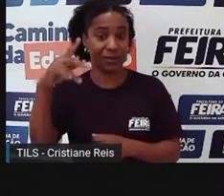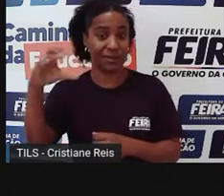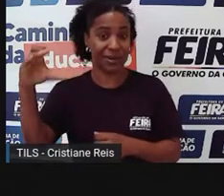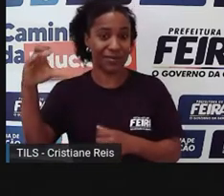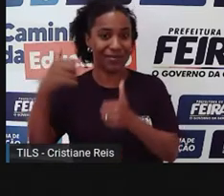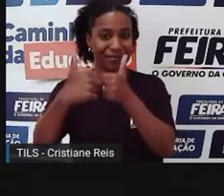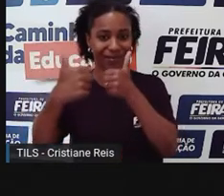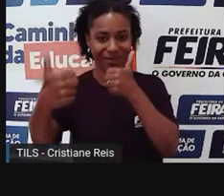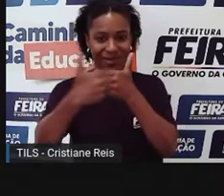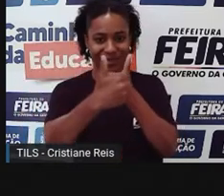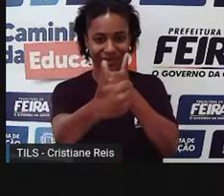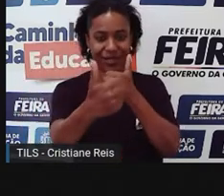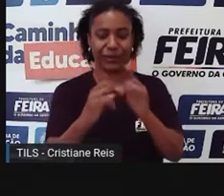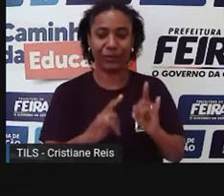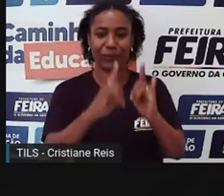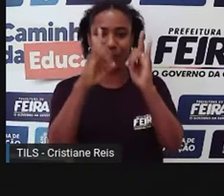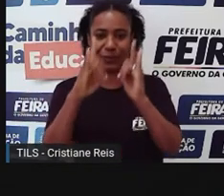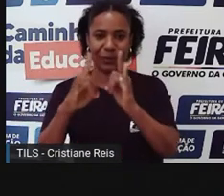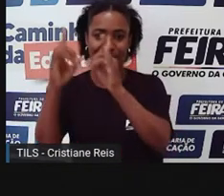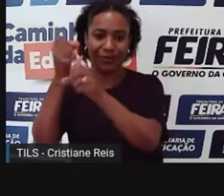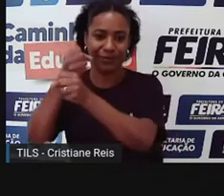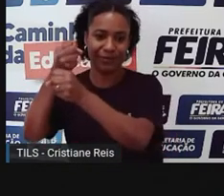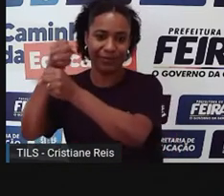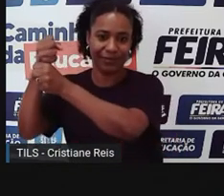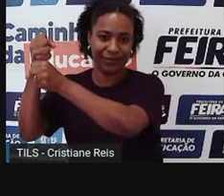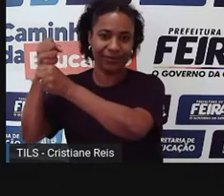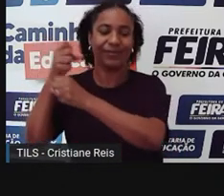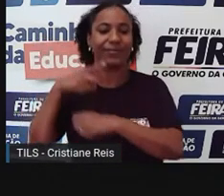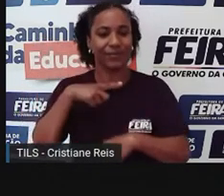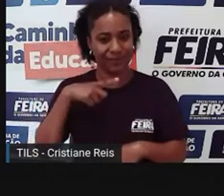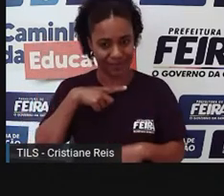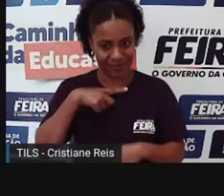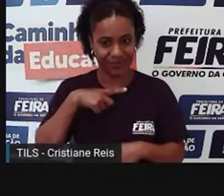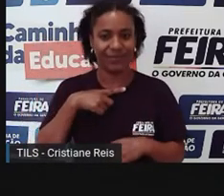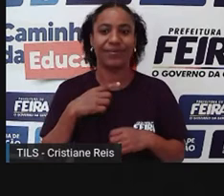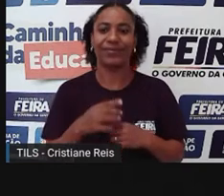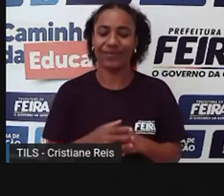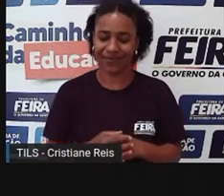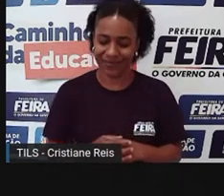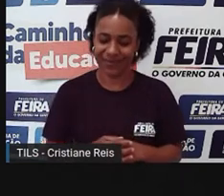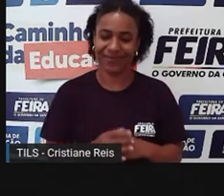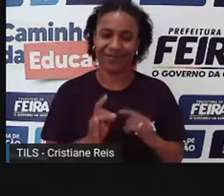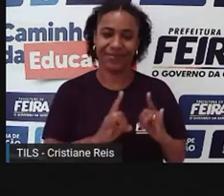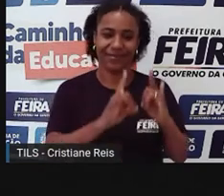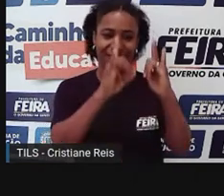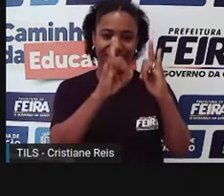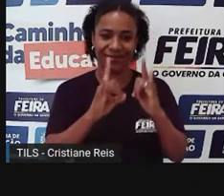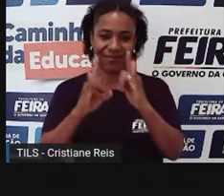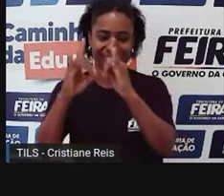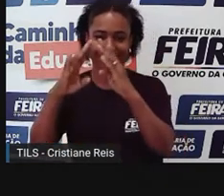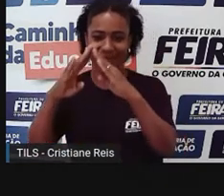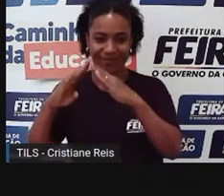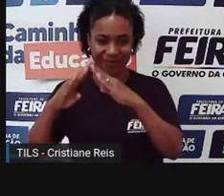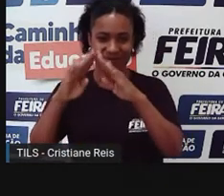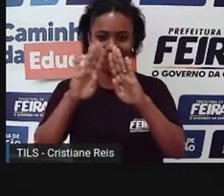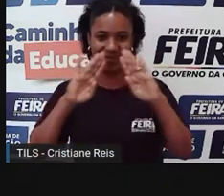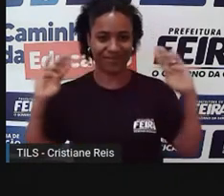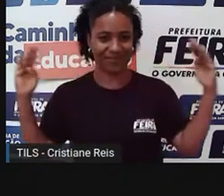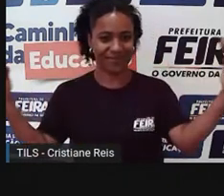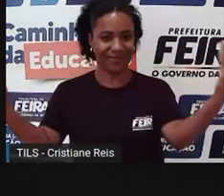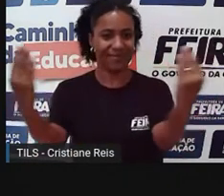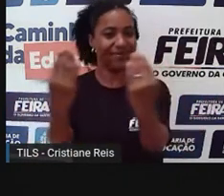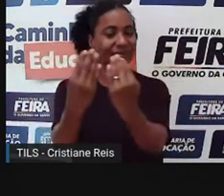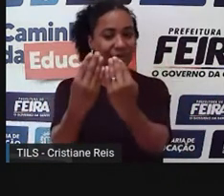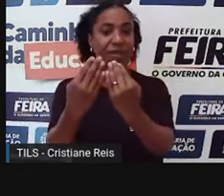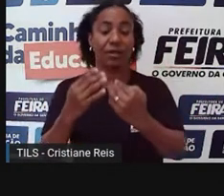investindo muito nessa questão de habitações para, em apartamentos, mudando essa